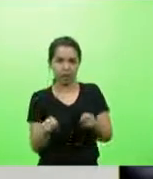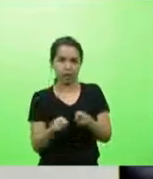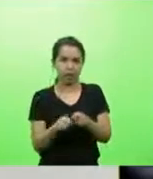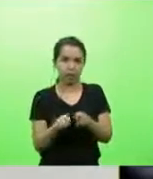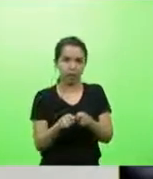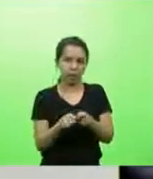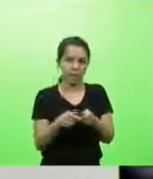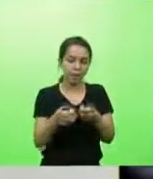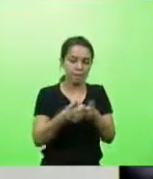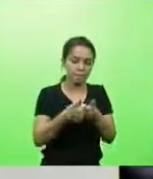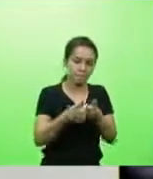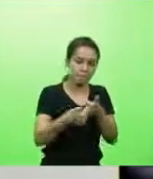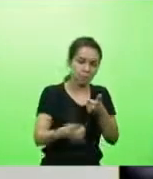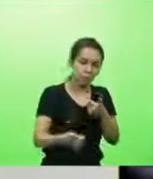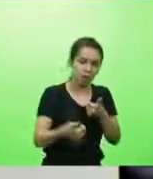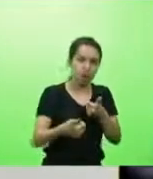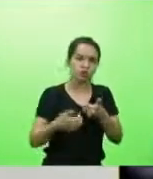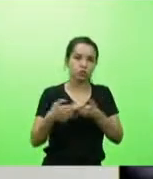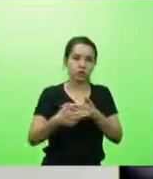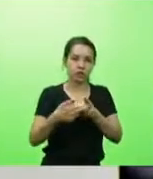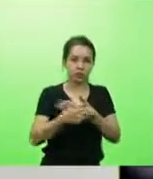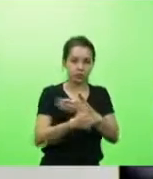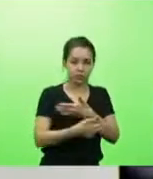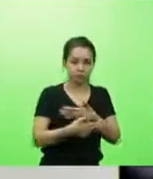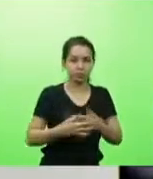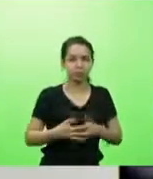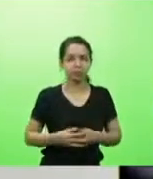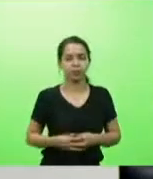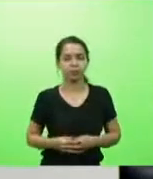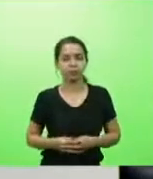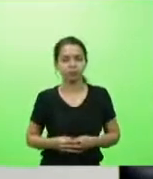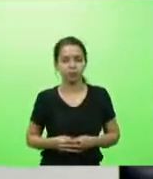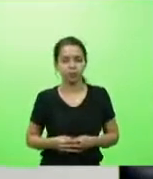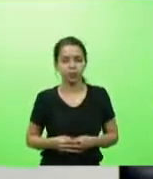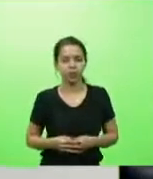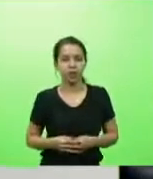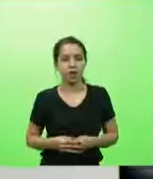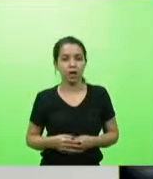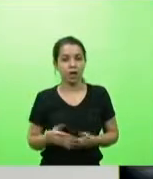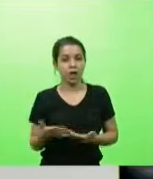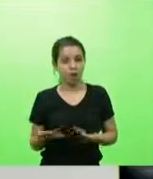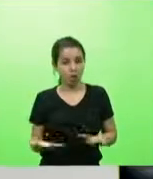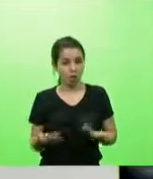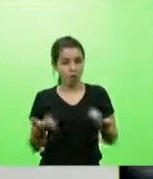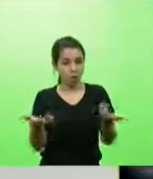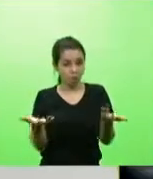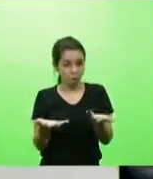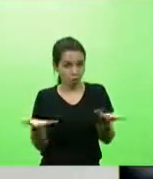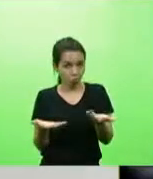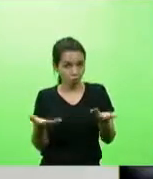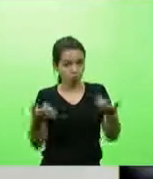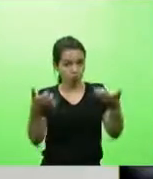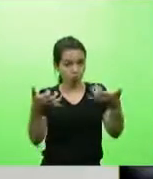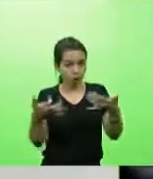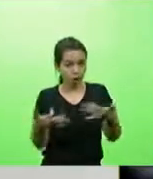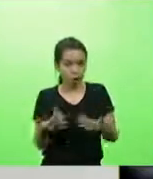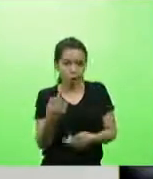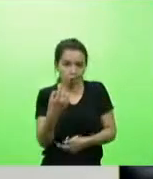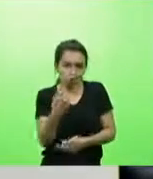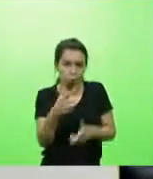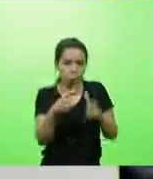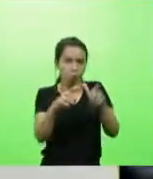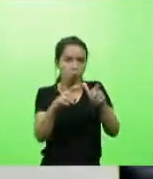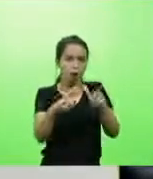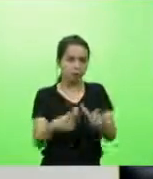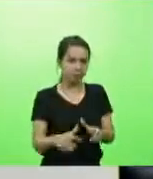Mas eu hoje quero me ater a apenas um local desta Rodovia, porque provavelmente na semana